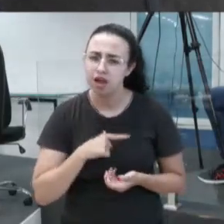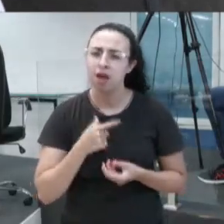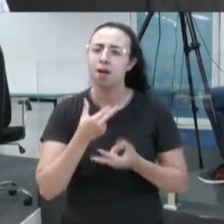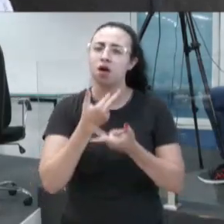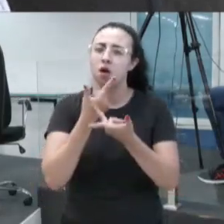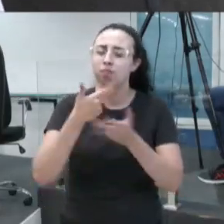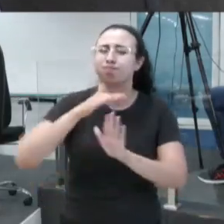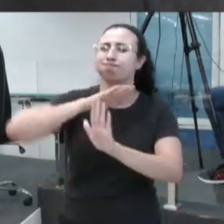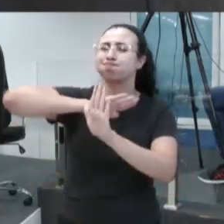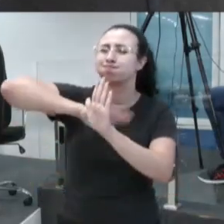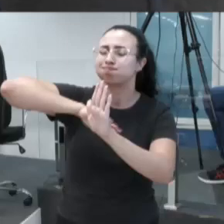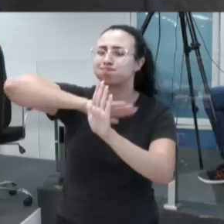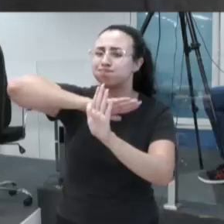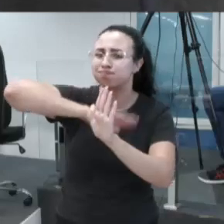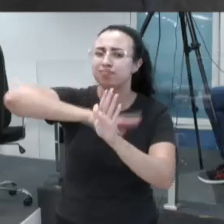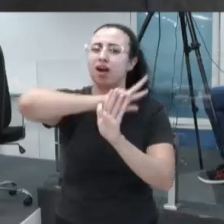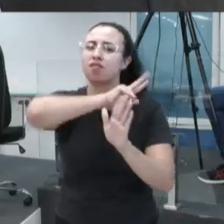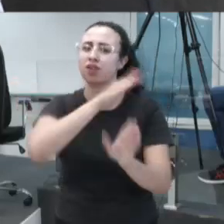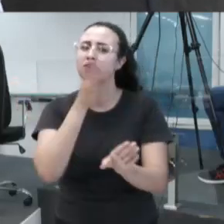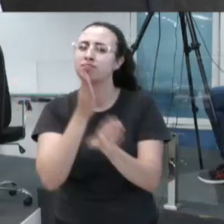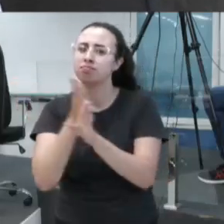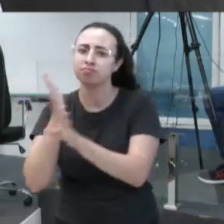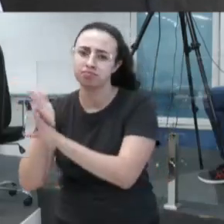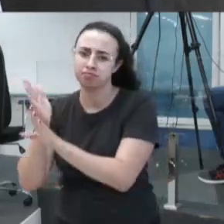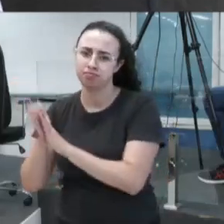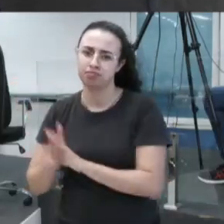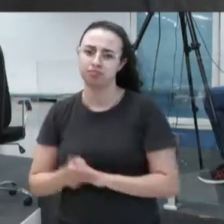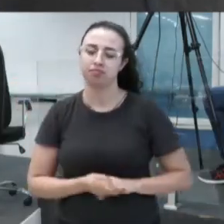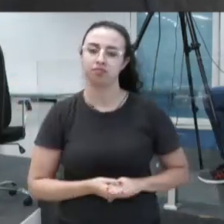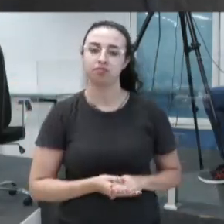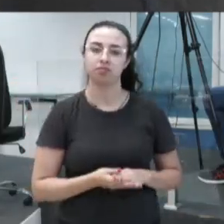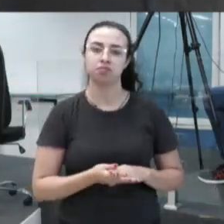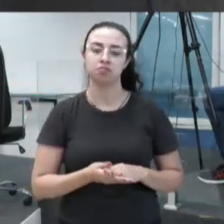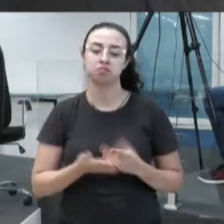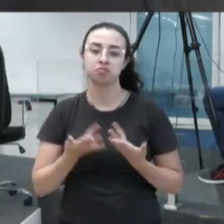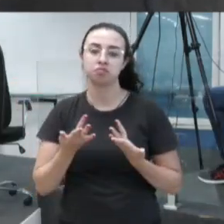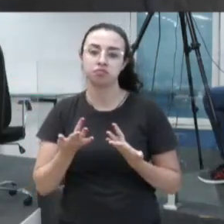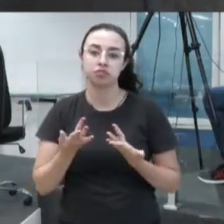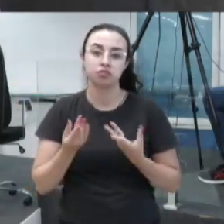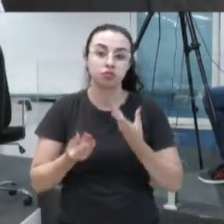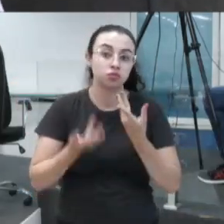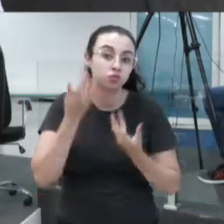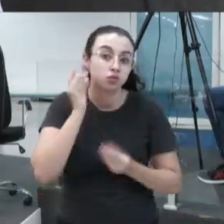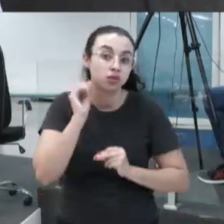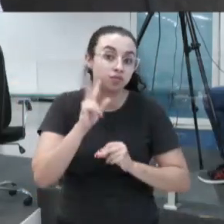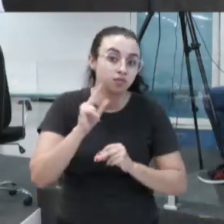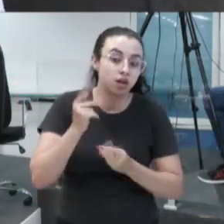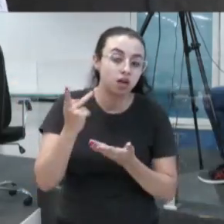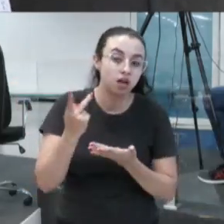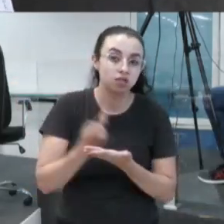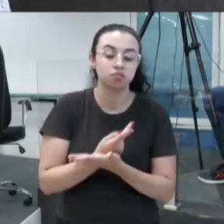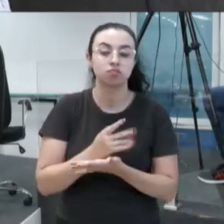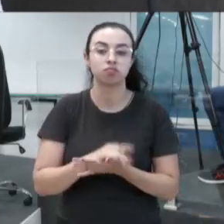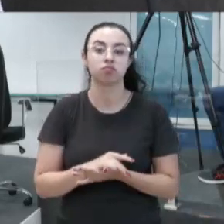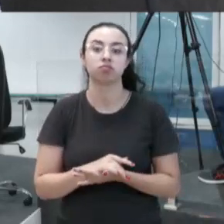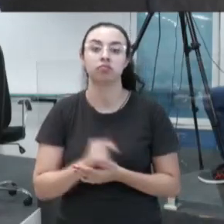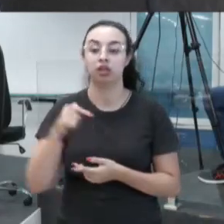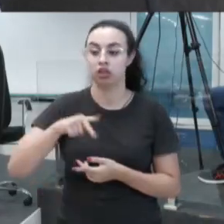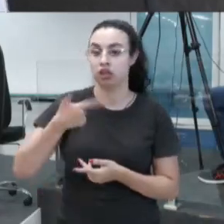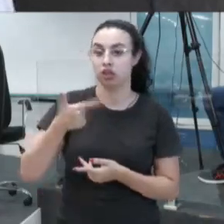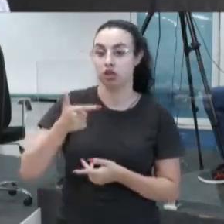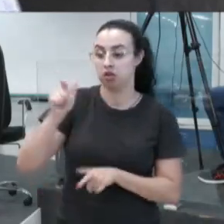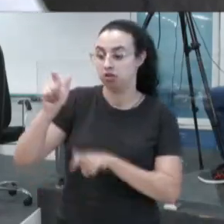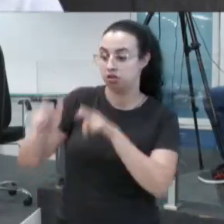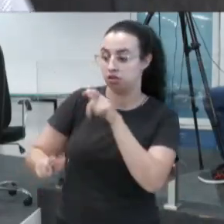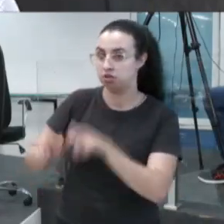tapete está para ser mostrado agora nesse segundo semestre. Doa quem doer, custa o que custar. Olha, vocês vão ver, não tem ninguém aqui blefando